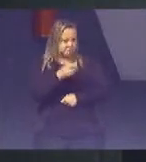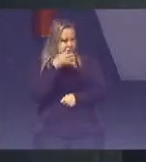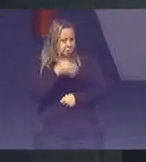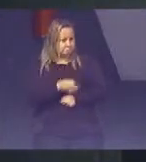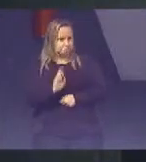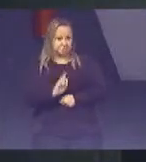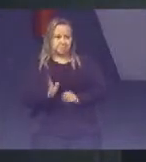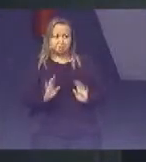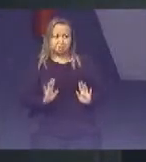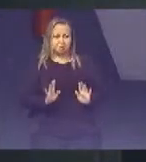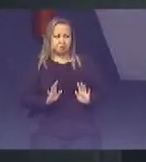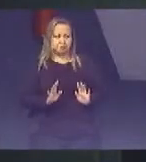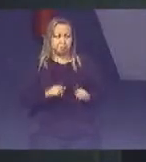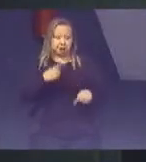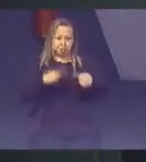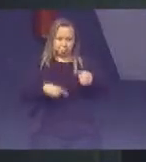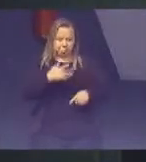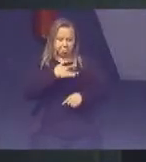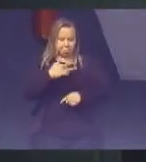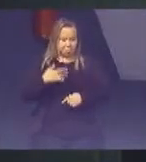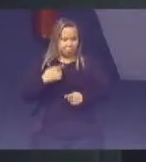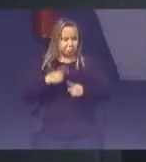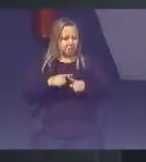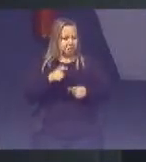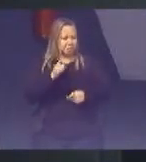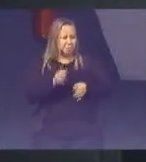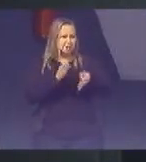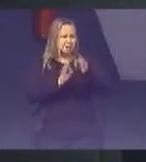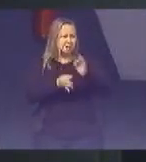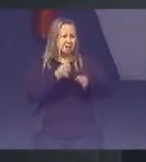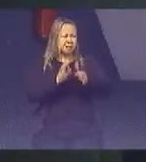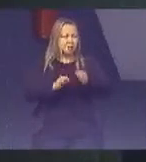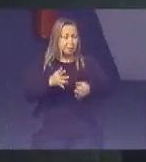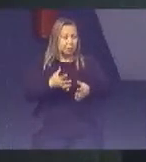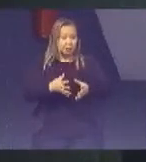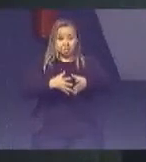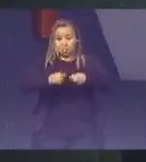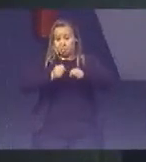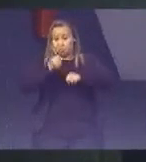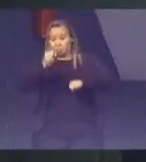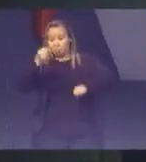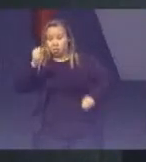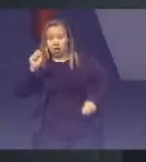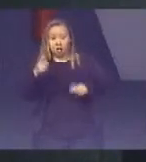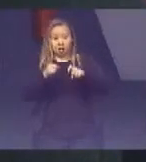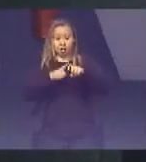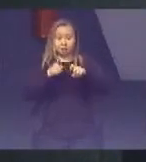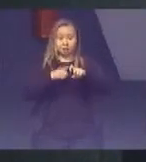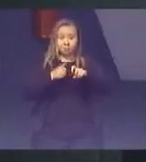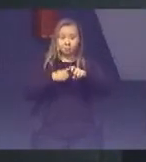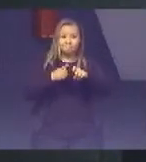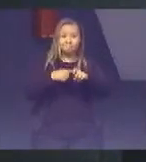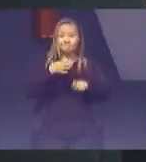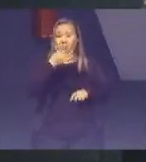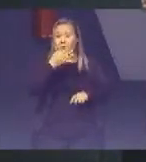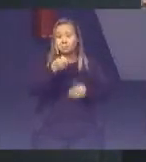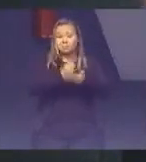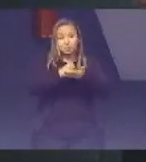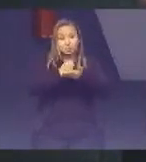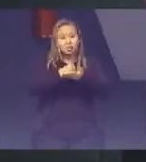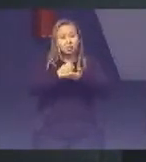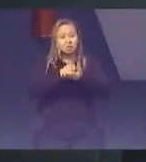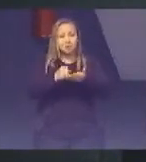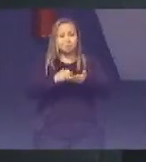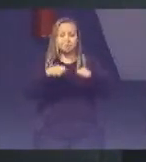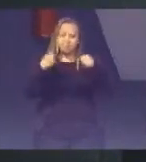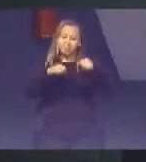política de saúde Porque eu tenho Uma judicialização Muito grande De medicamentos Eu tenho que dizer Quais são os medicamentos Fazer um